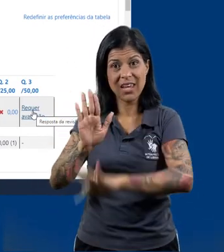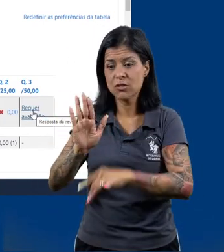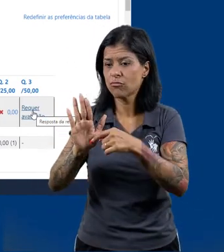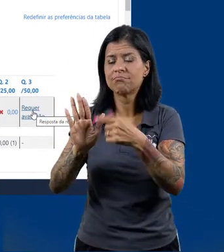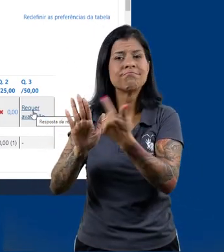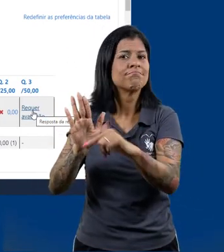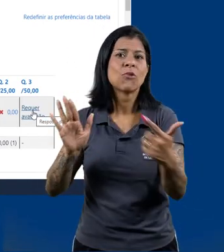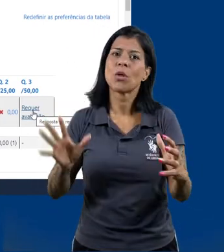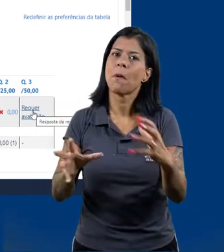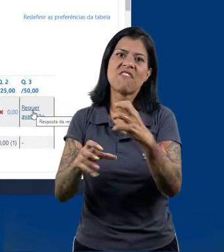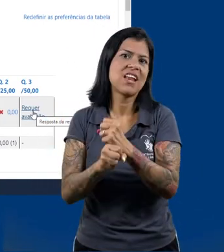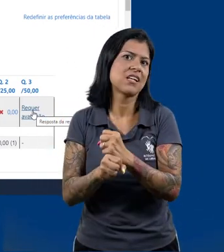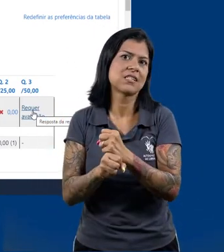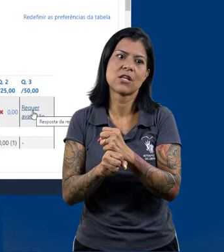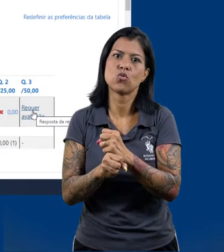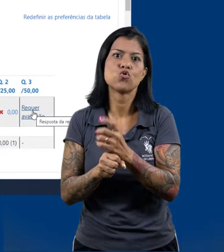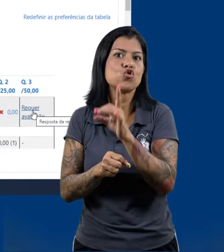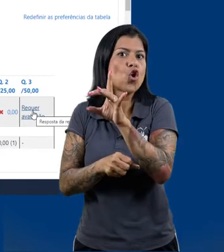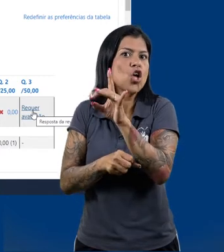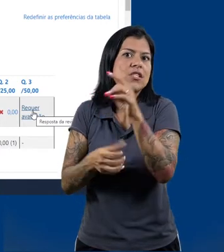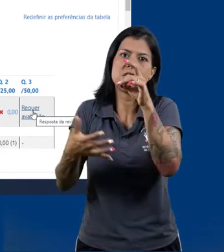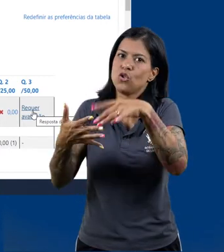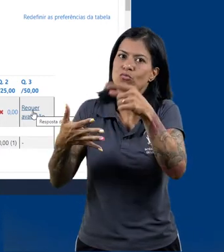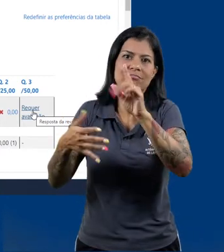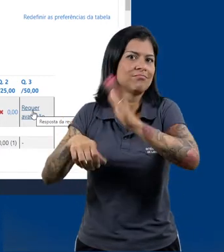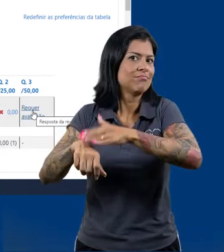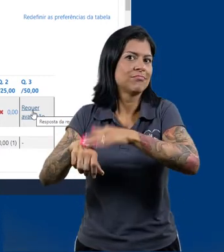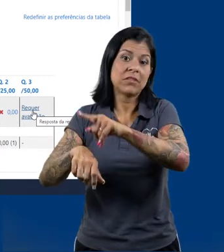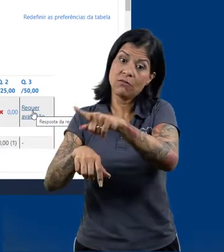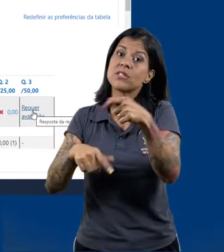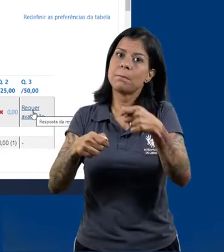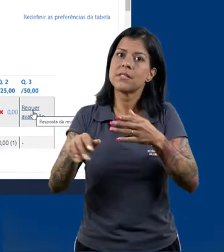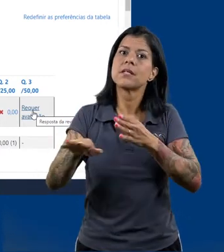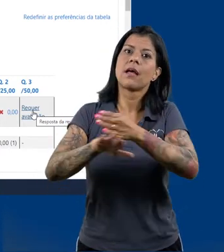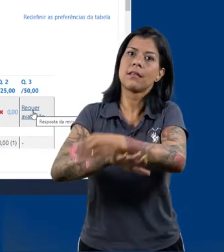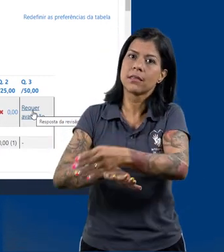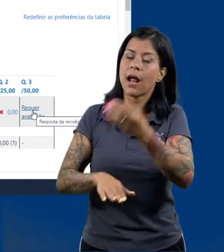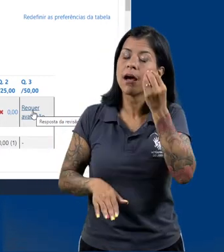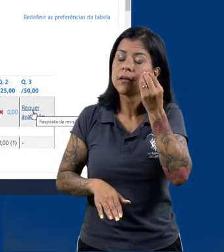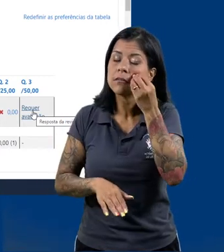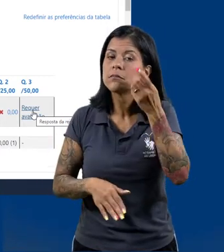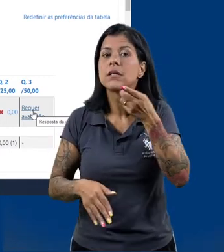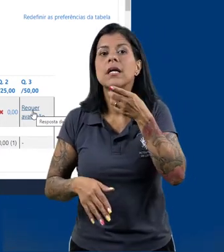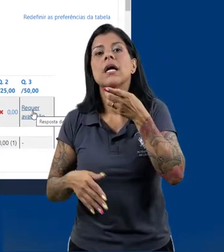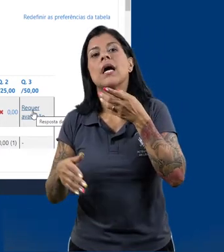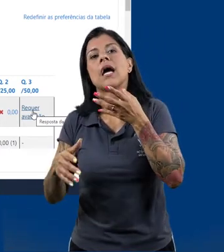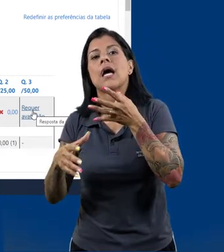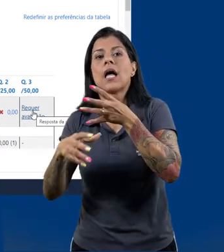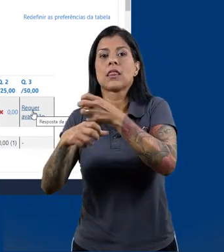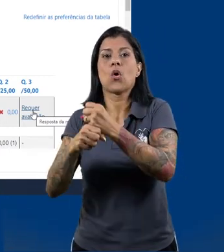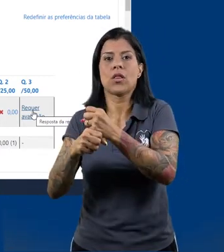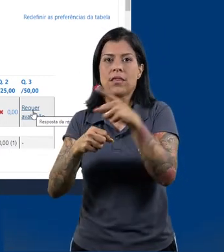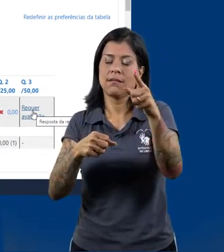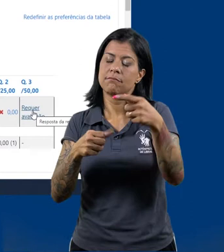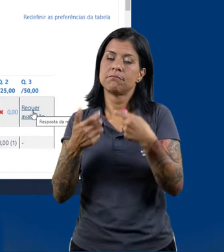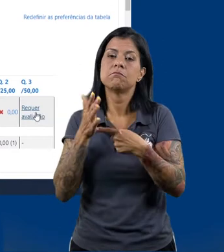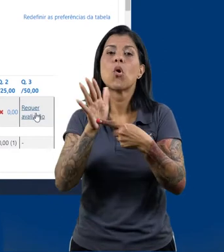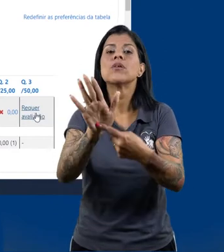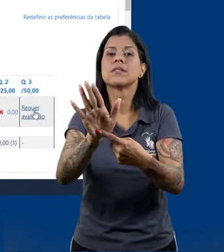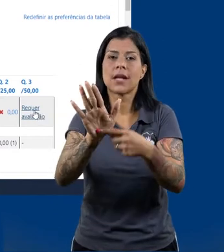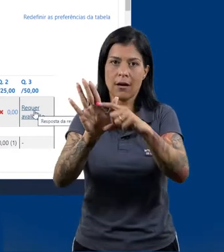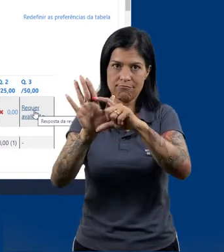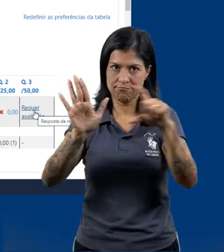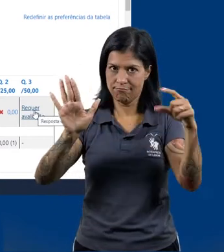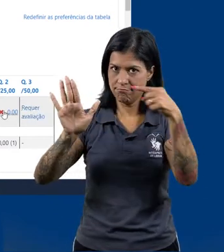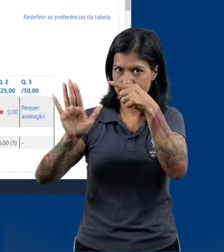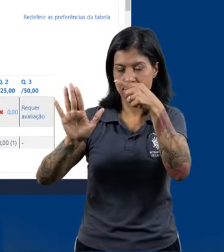exemplo, não recebem uma avaliação automática. Então, será assim que elas serão representadas no momento de